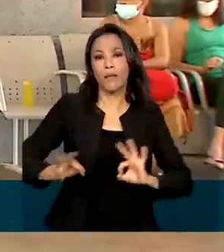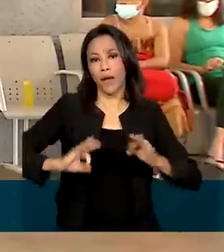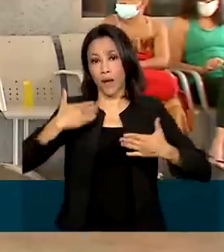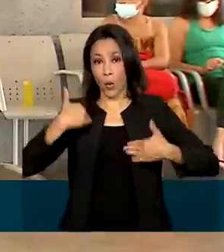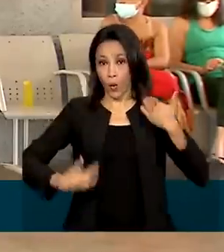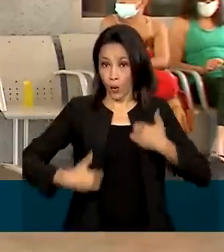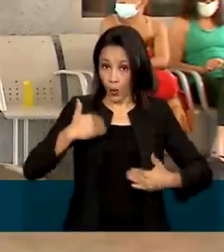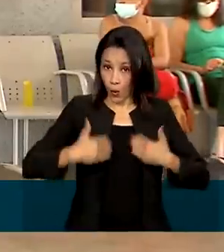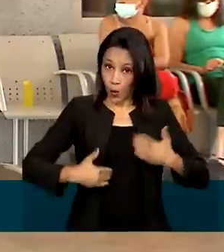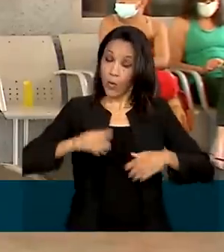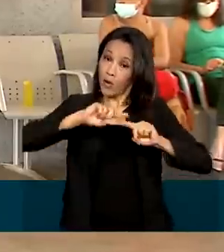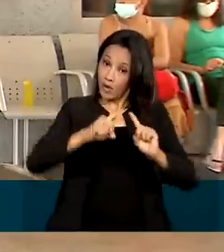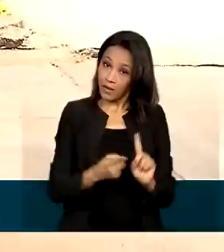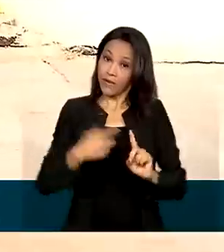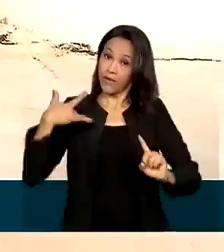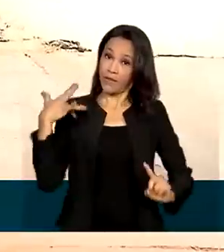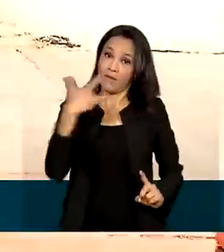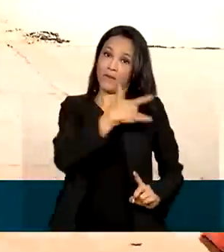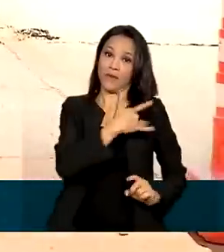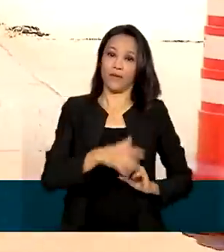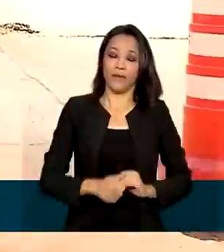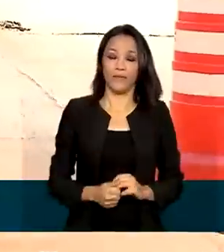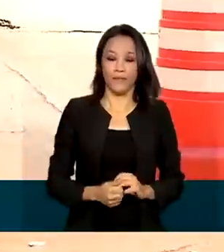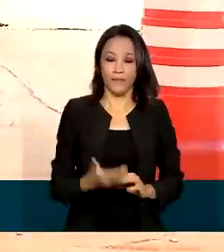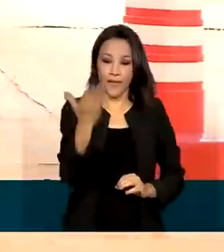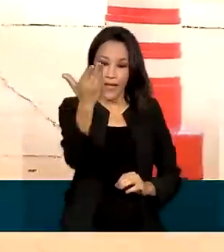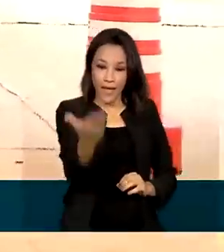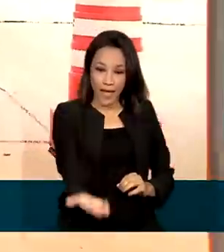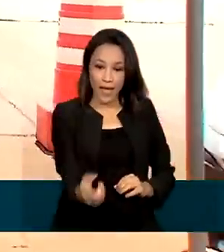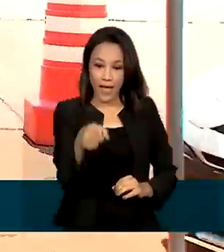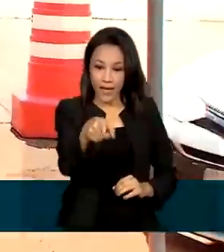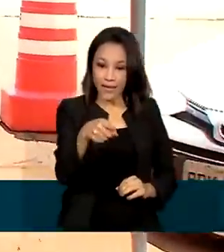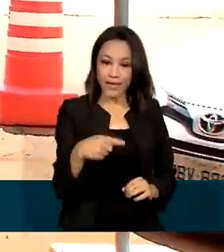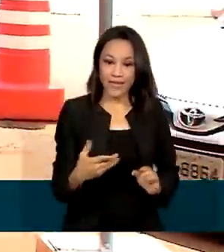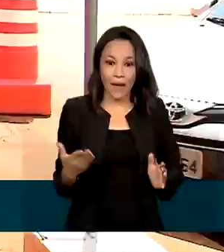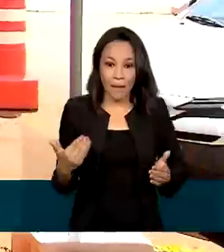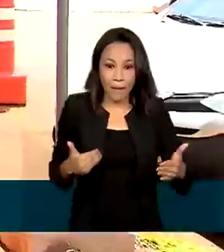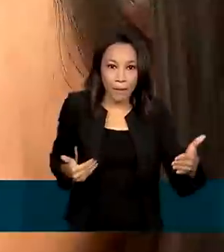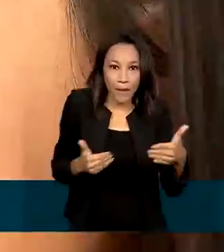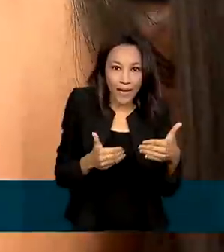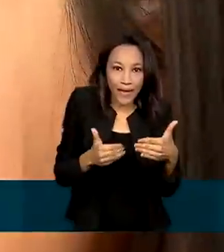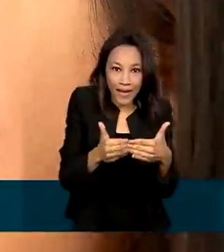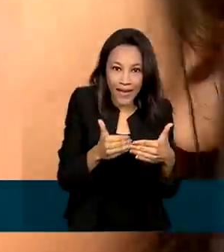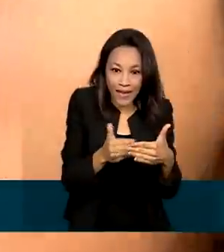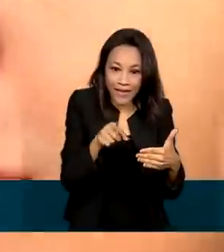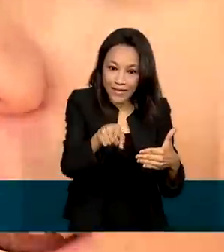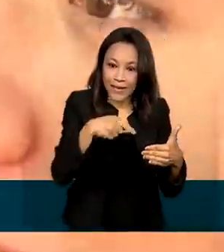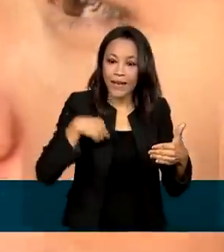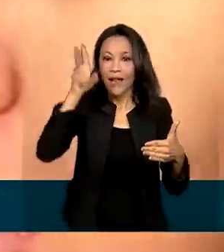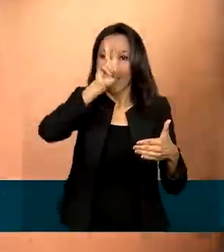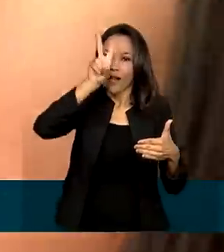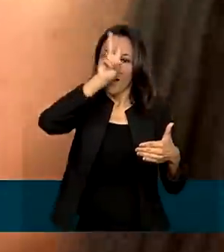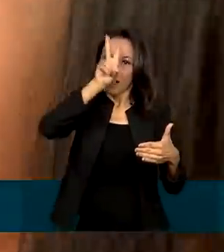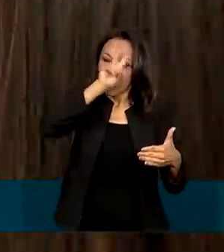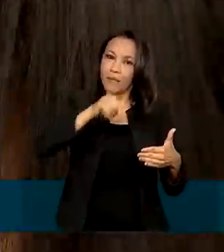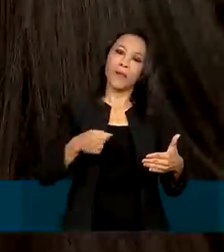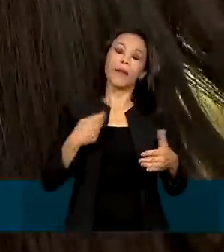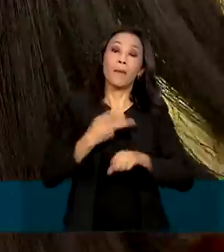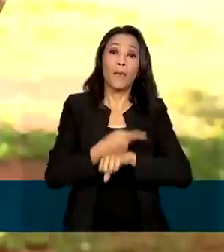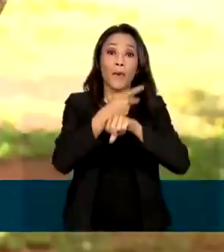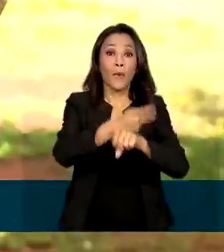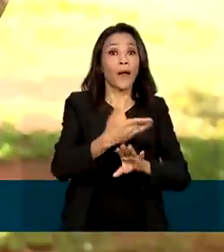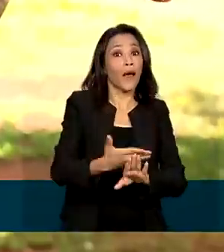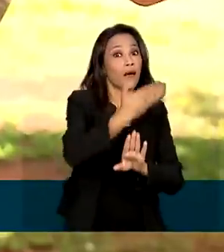para uma gestação saudável. A chegada da Estela está próxima e Miriam lembra que ter procurado o pré